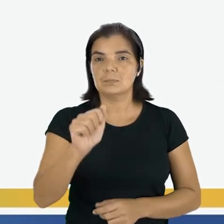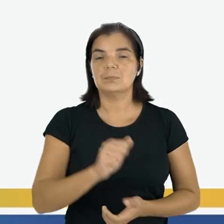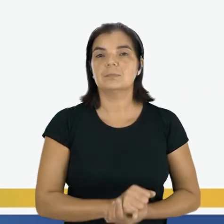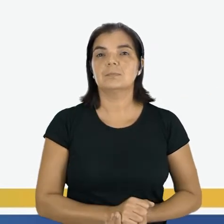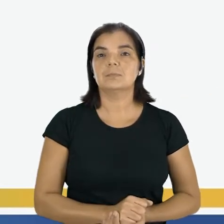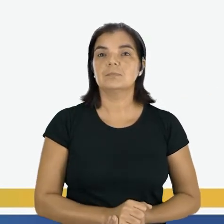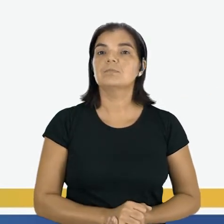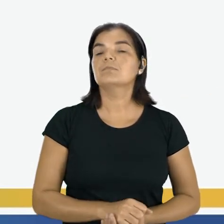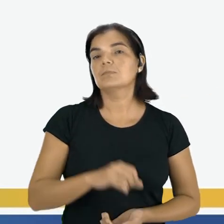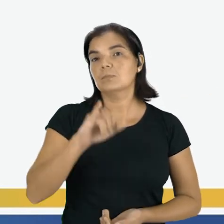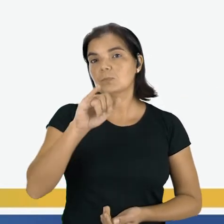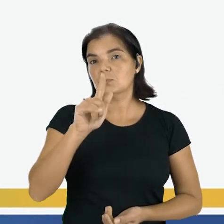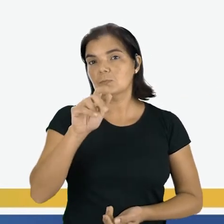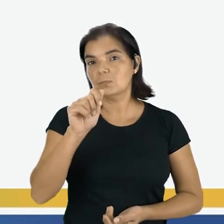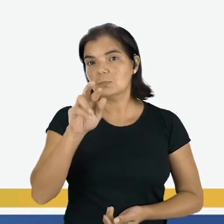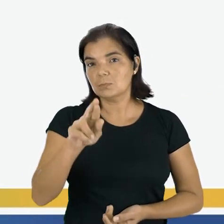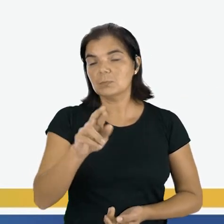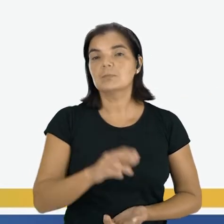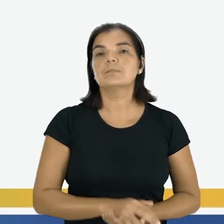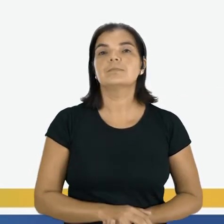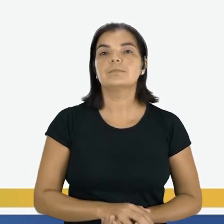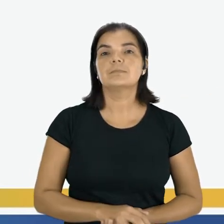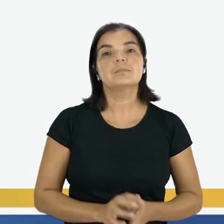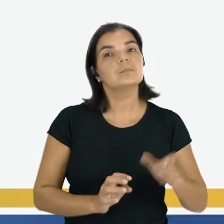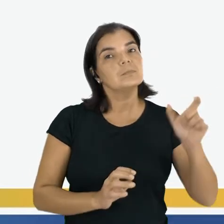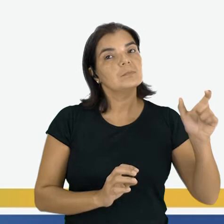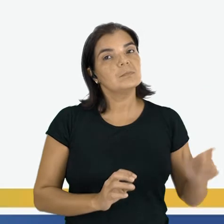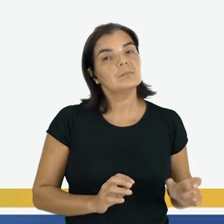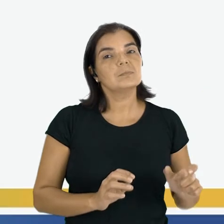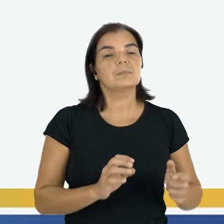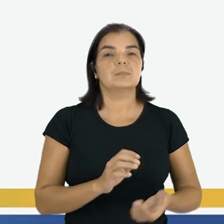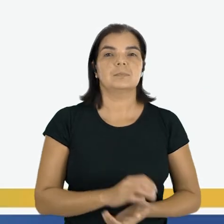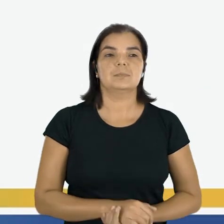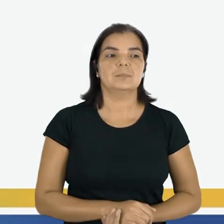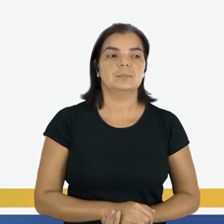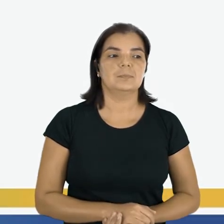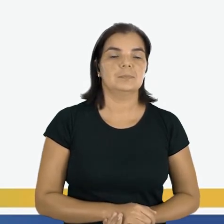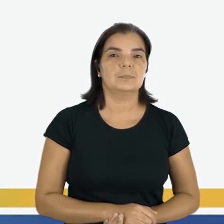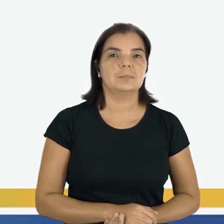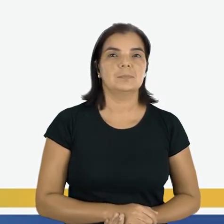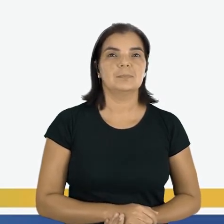O Igor. Igor está sentado. Ao lado de Sandra.